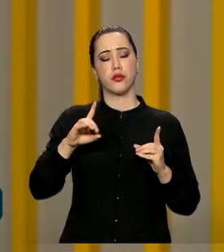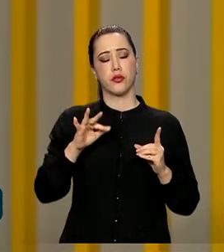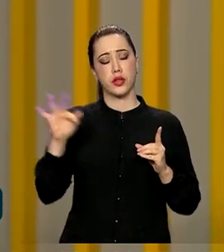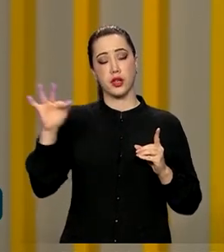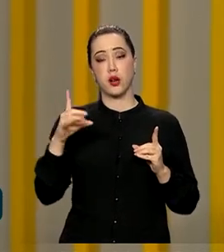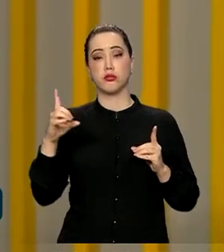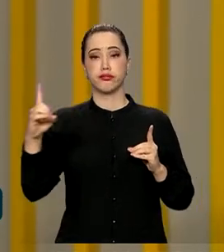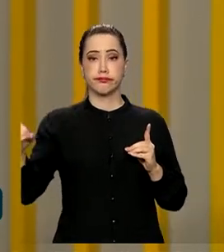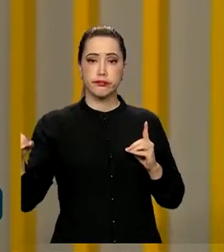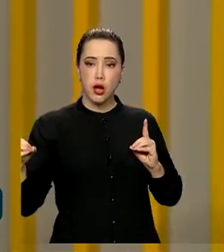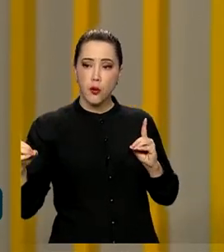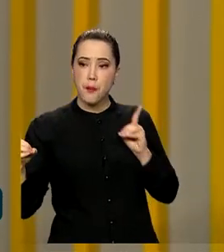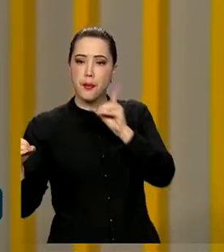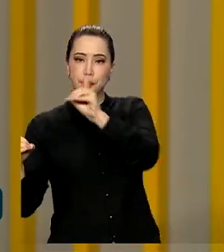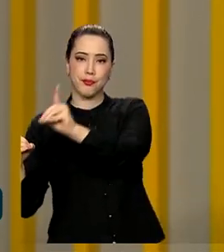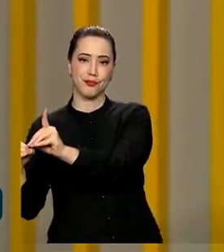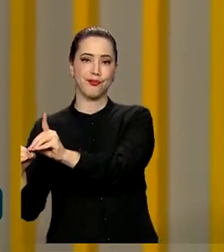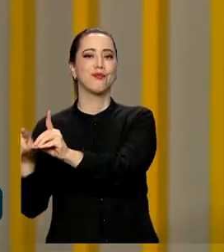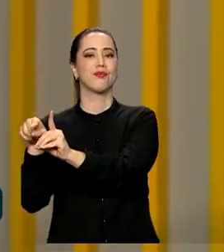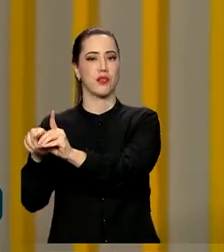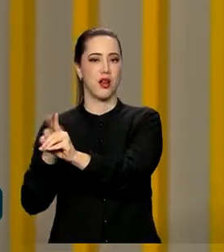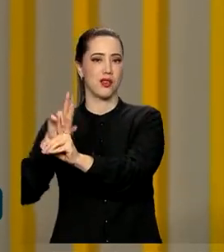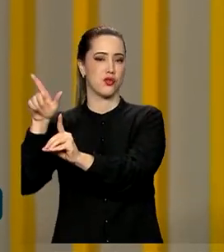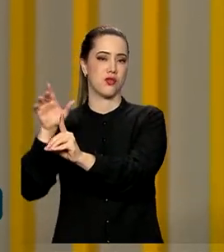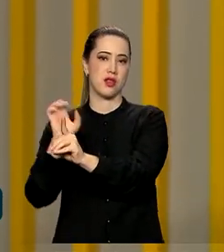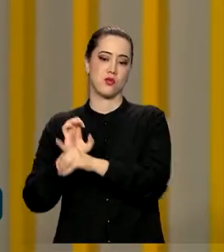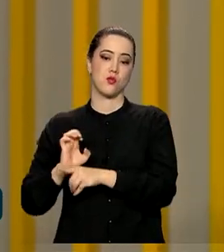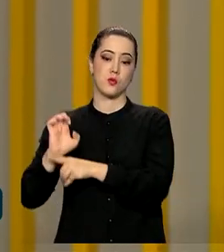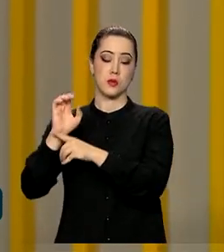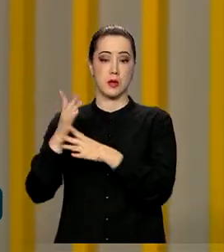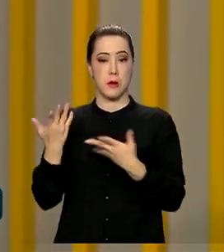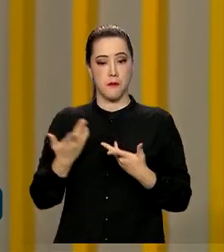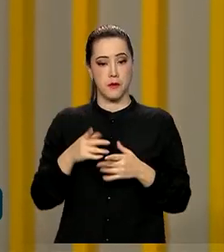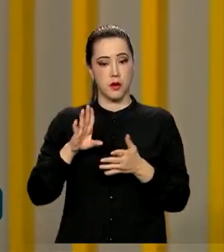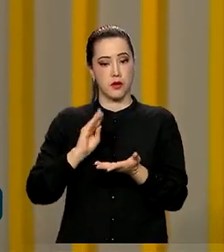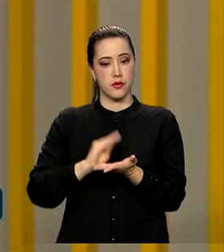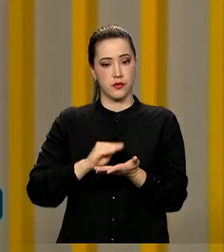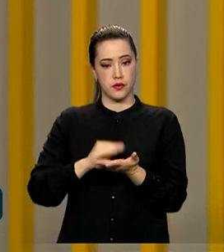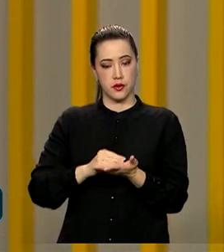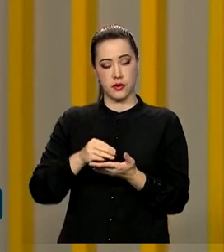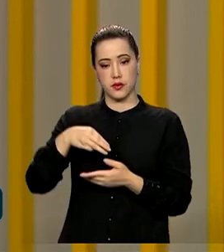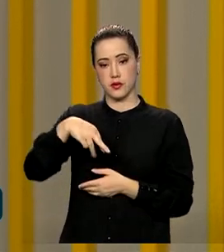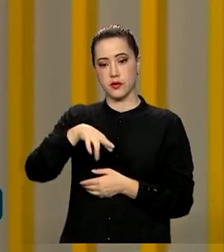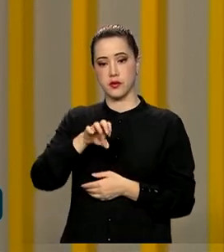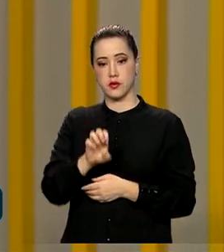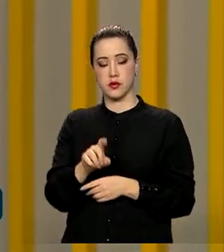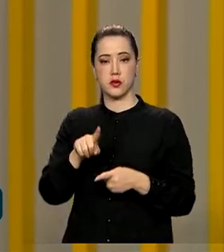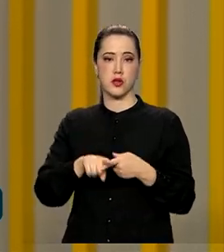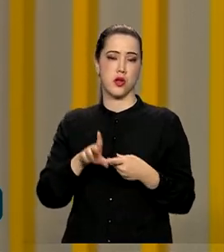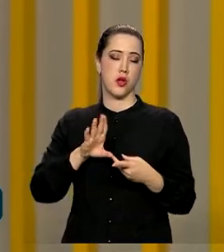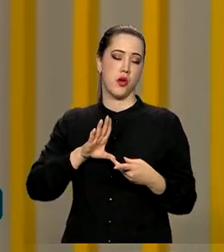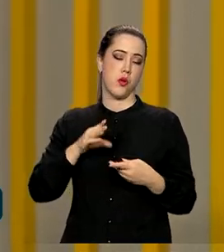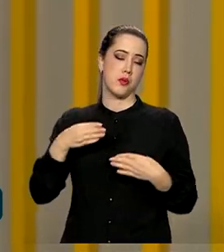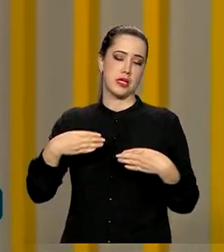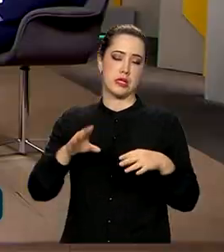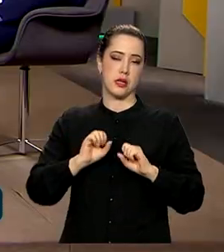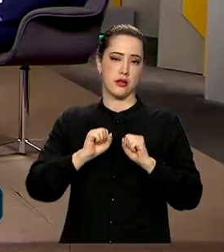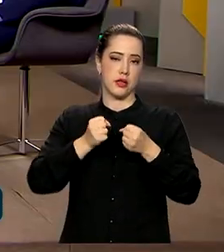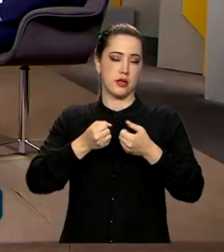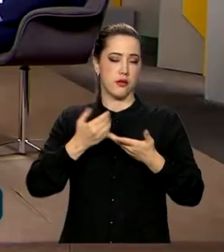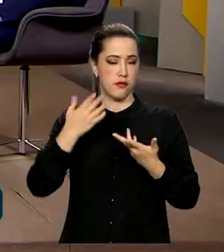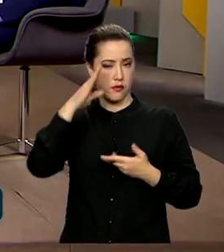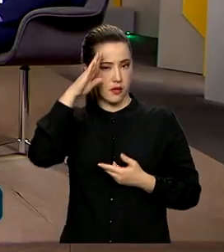de 37 ministérios, até agora não confirmaram o Ministério das Relações Exteriores, o Ministério da Defesa e o Ministério do Planejamento.